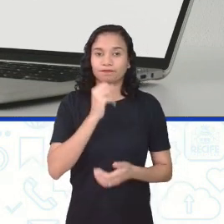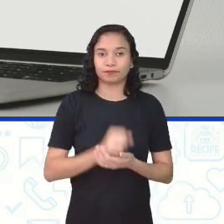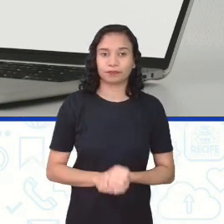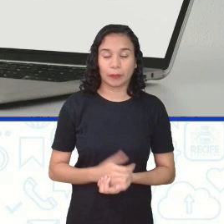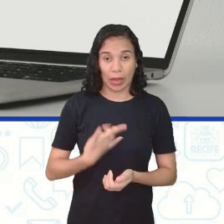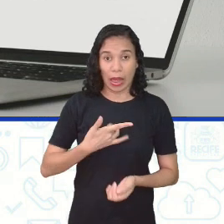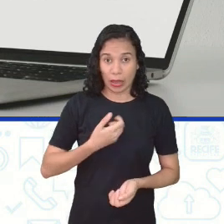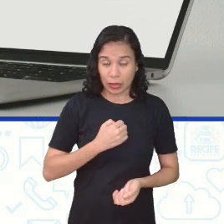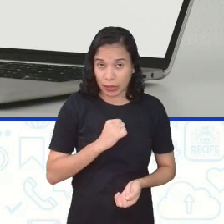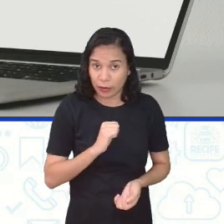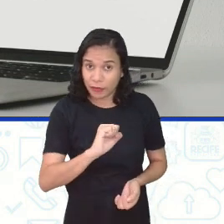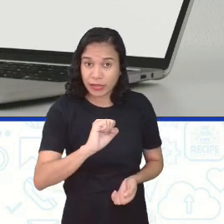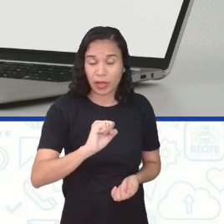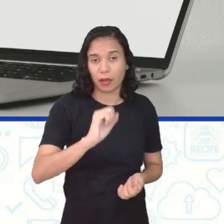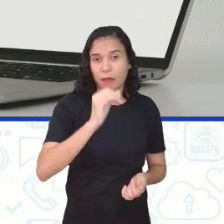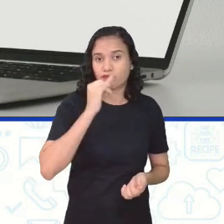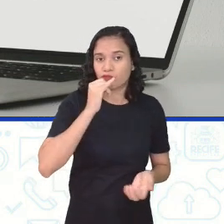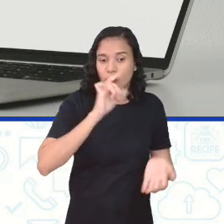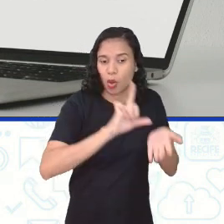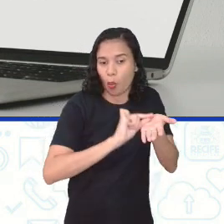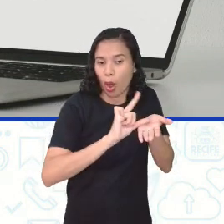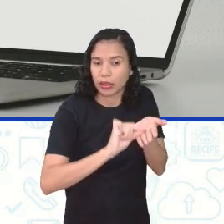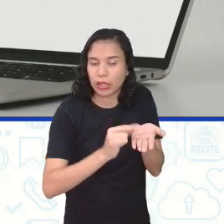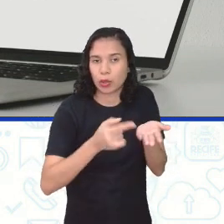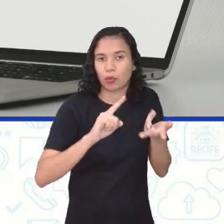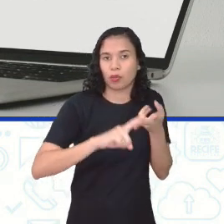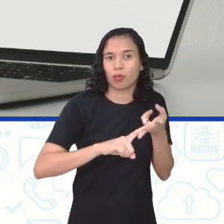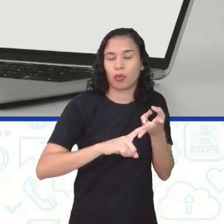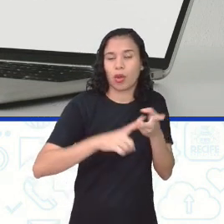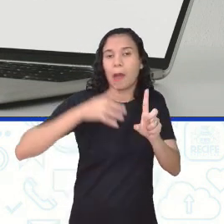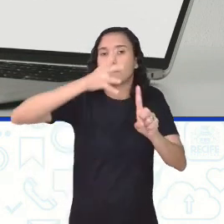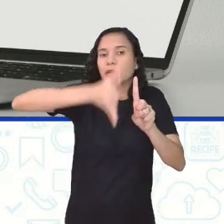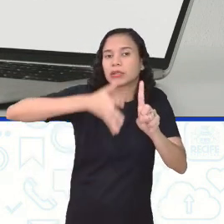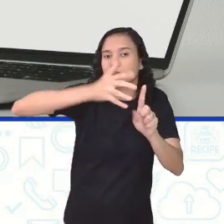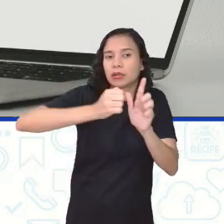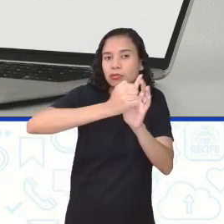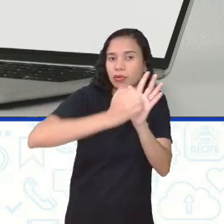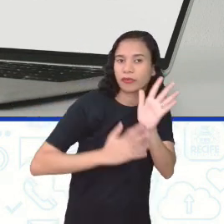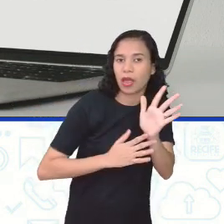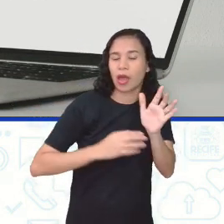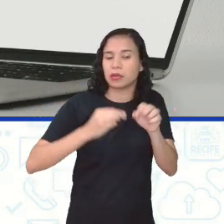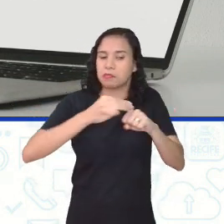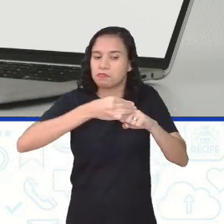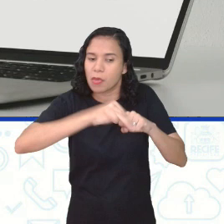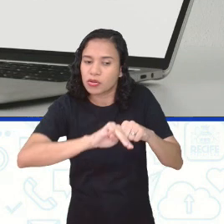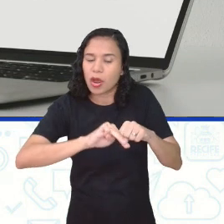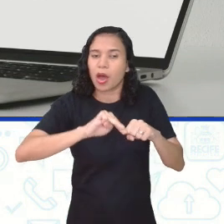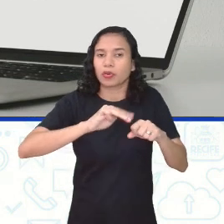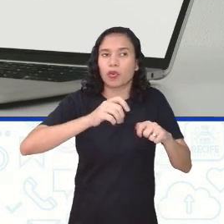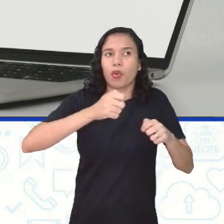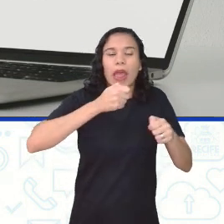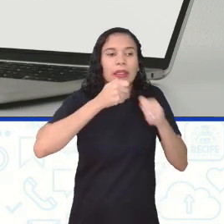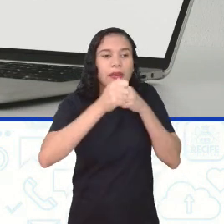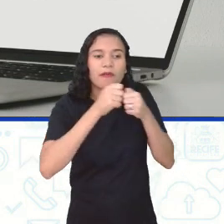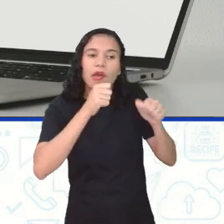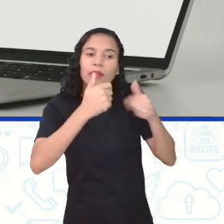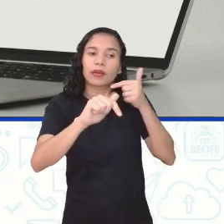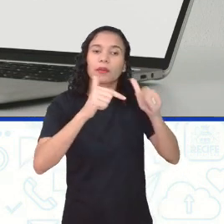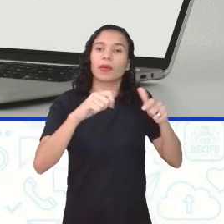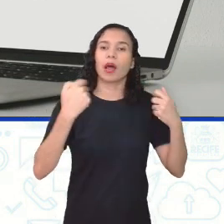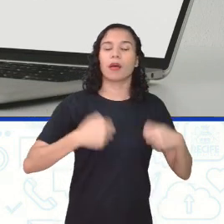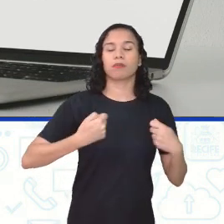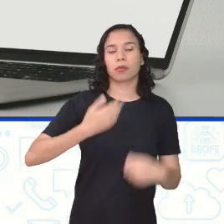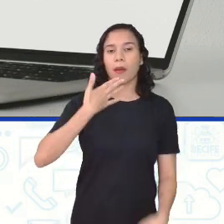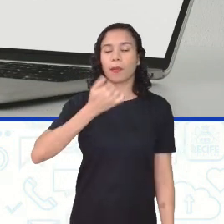a defesa de uma dissertação ou uma tese em que a gente precise entrevista, que a gente